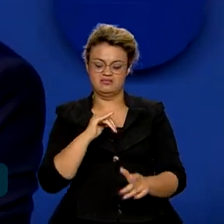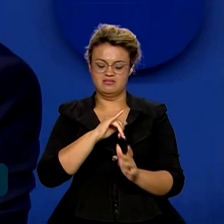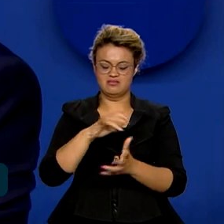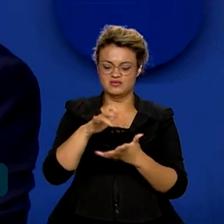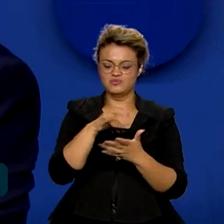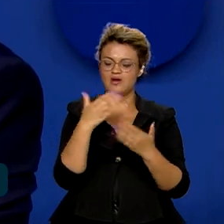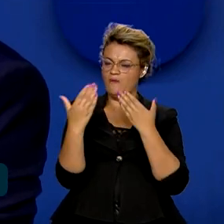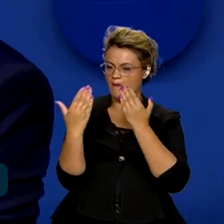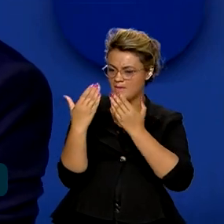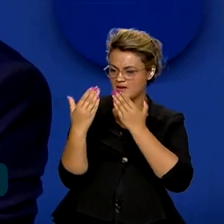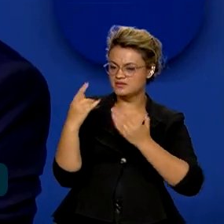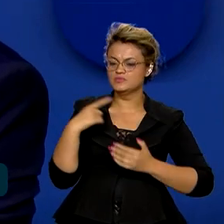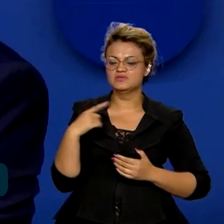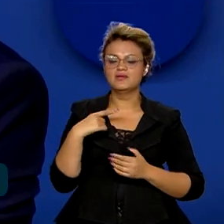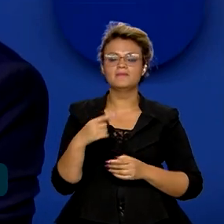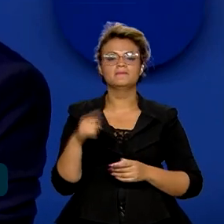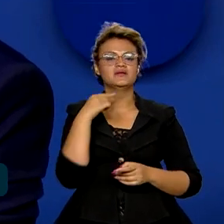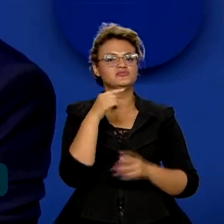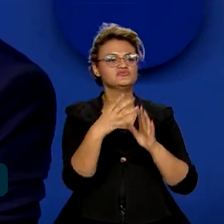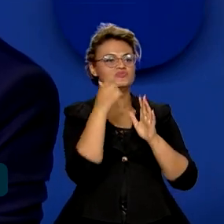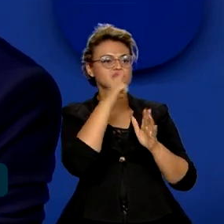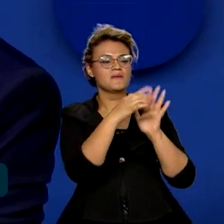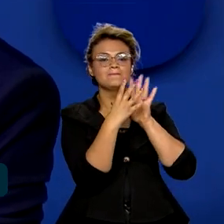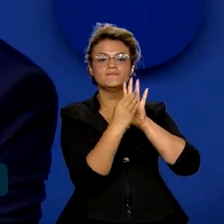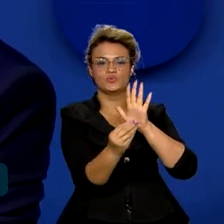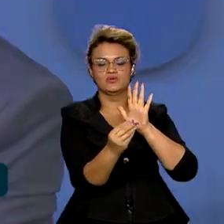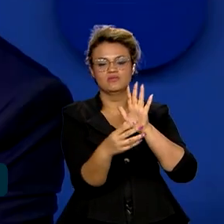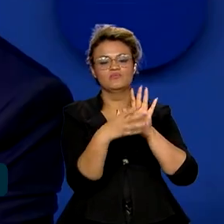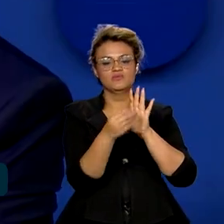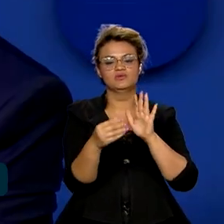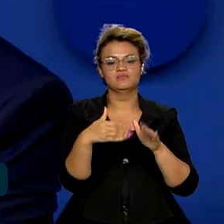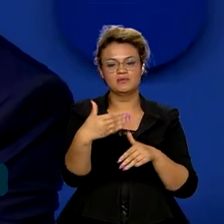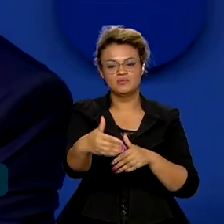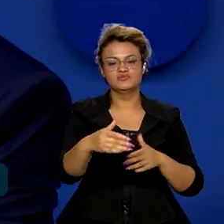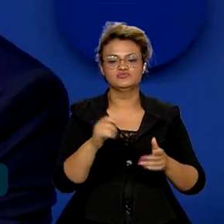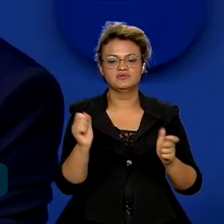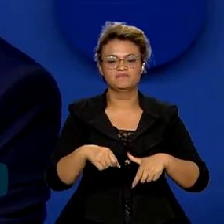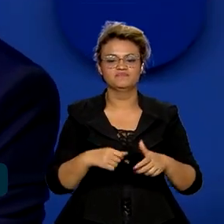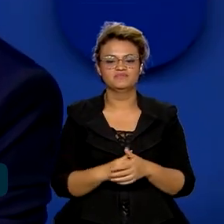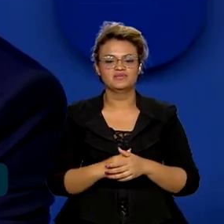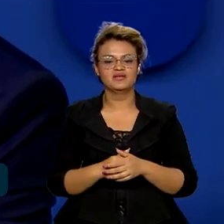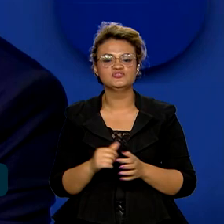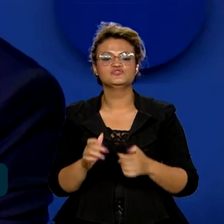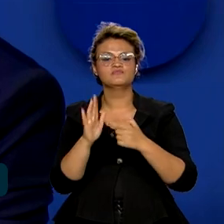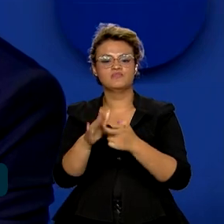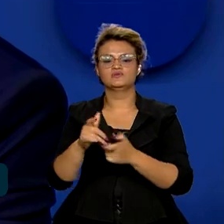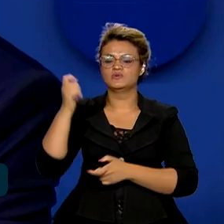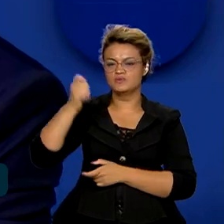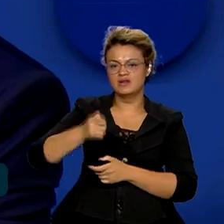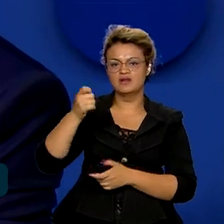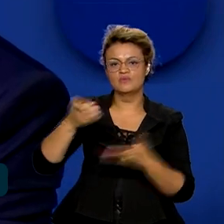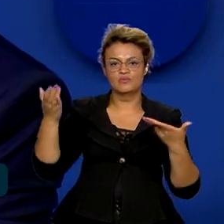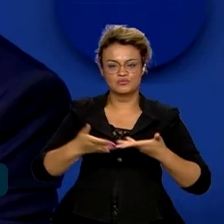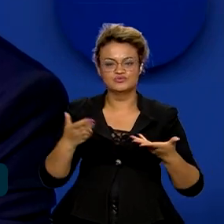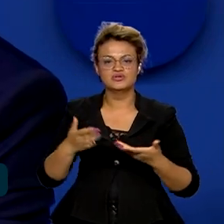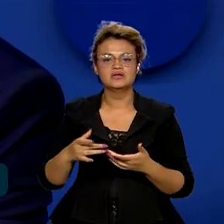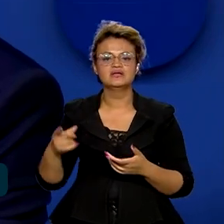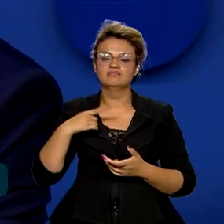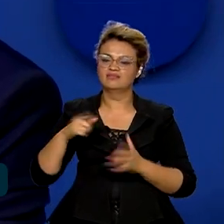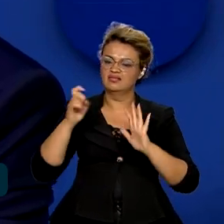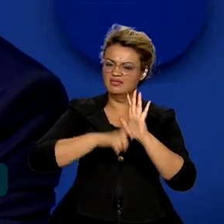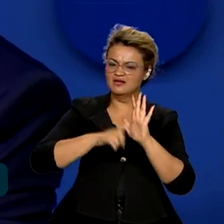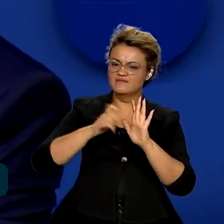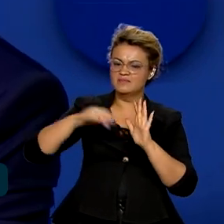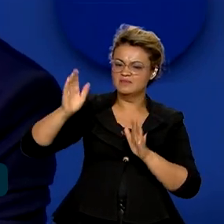comparativamente, para que a gente tivesse um modelo que pudesse levar adiante. A gente mostra com o leilão de hoje que a gente terá tarifa